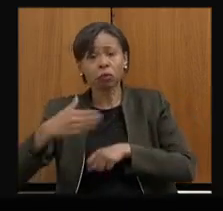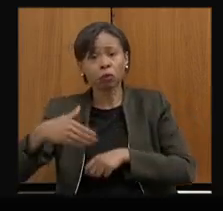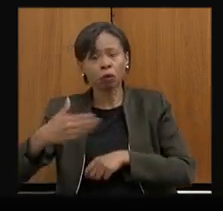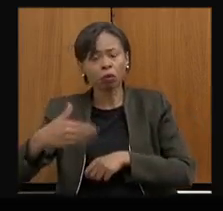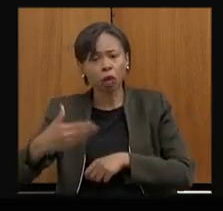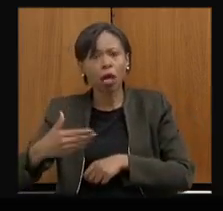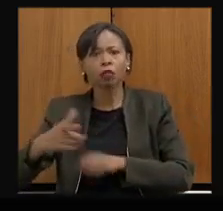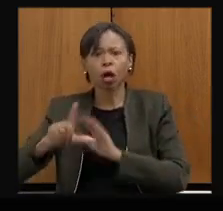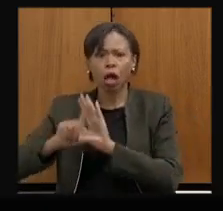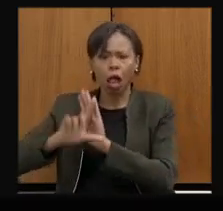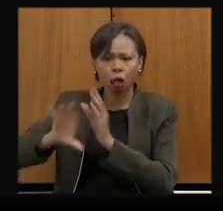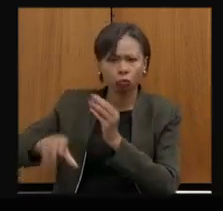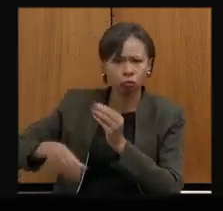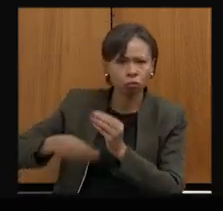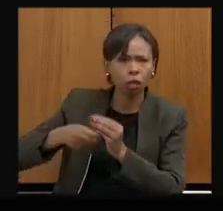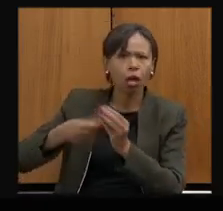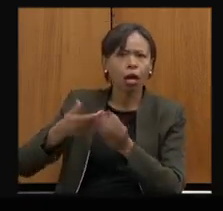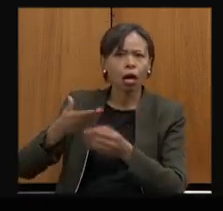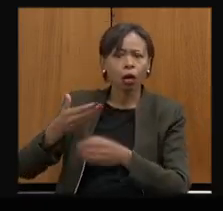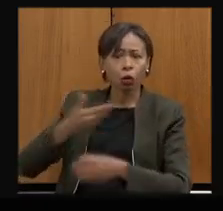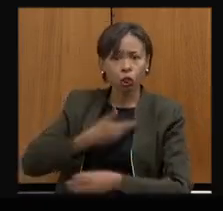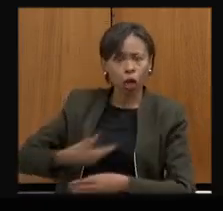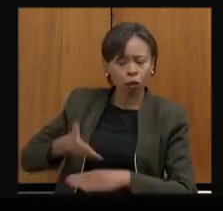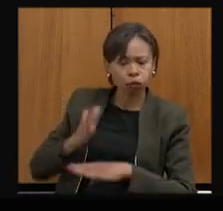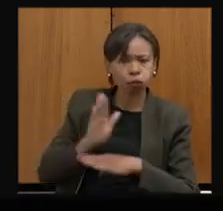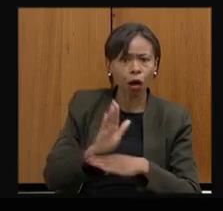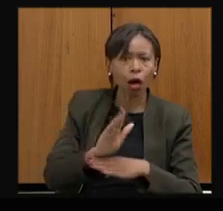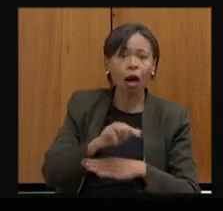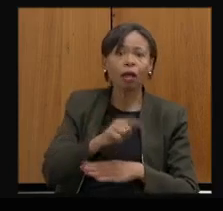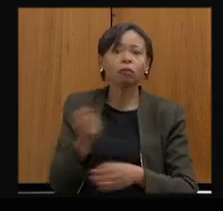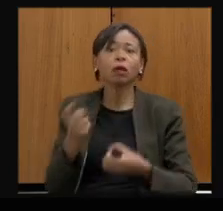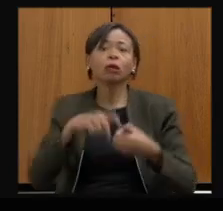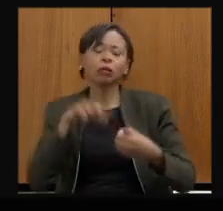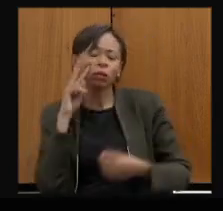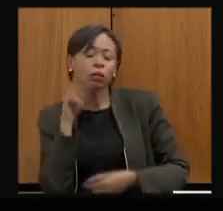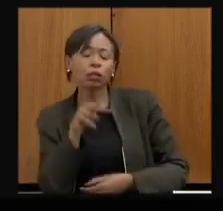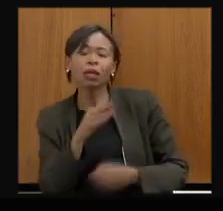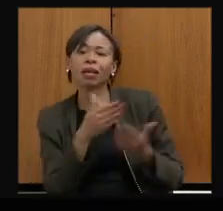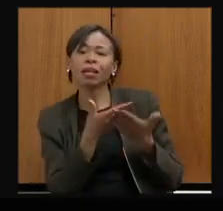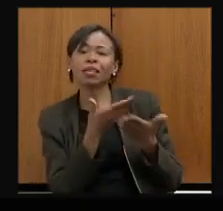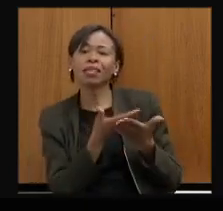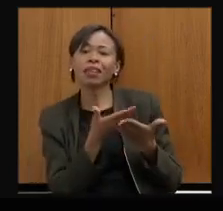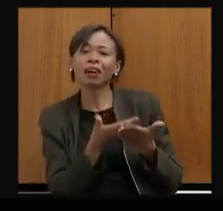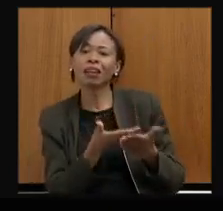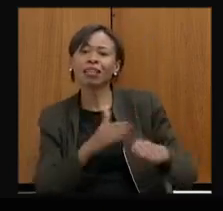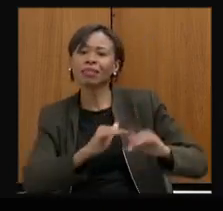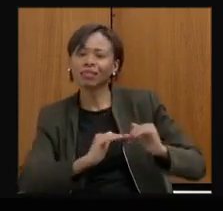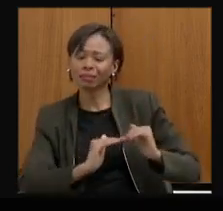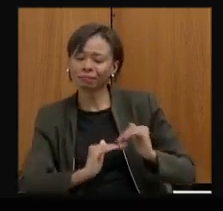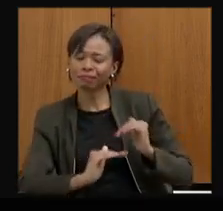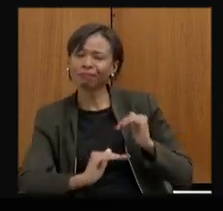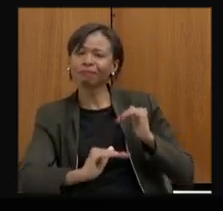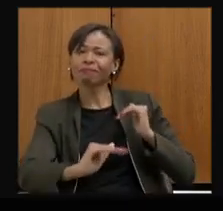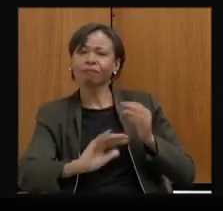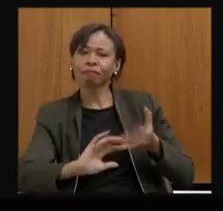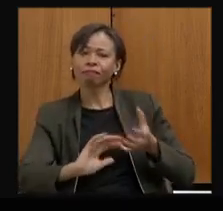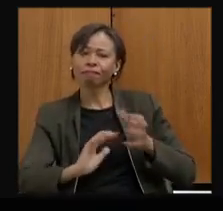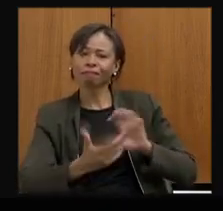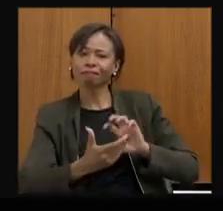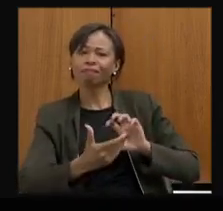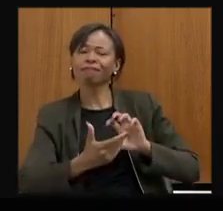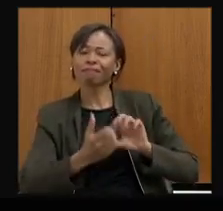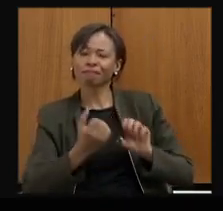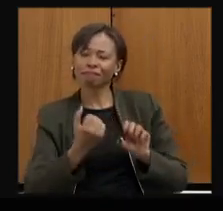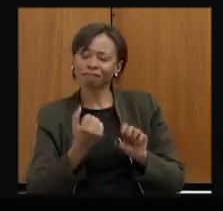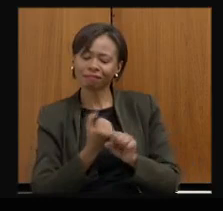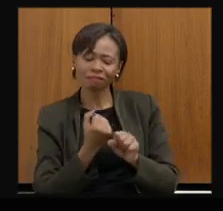emendas através da contribuição do Estado voltar nessa mesma escola e ver essa escola não só com o quadro tampado recuperado mas